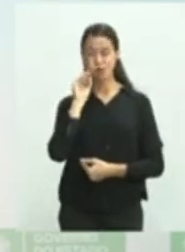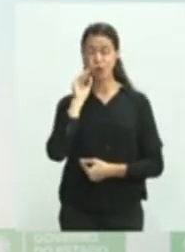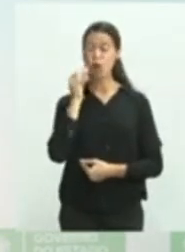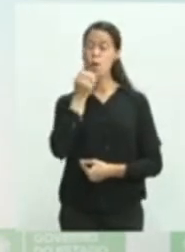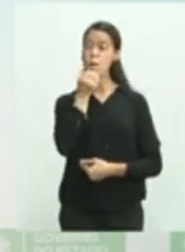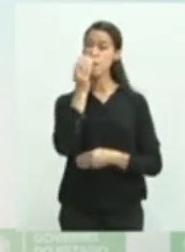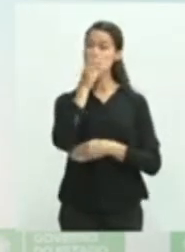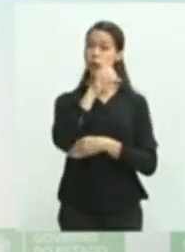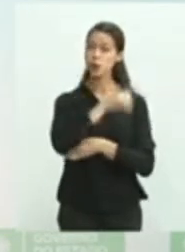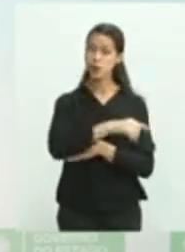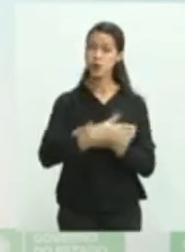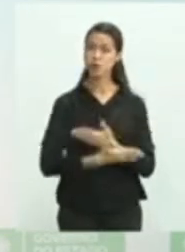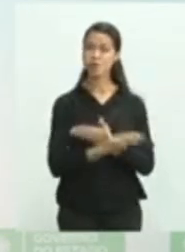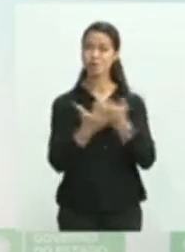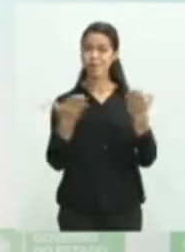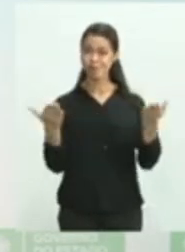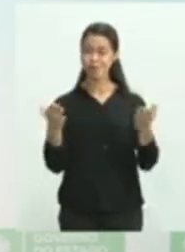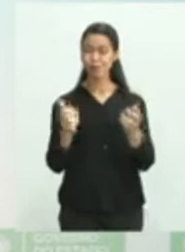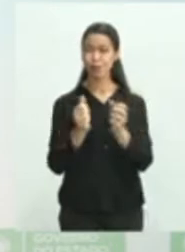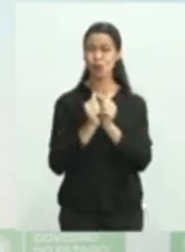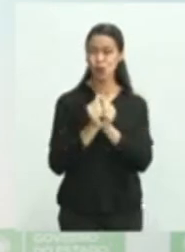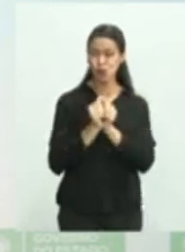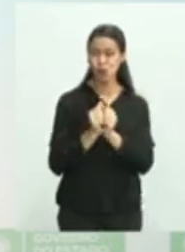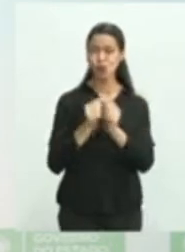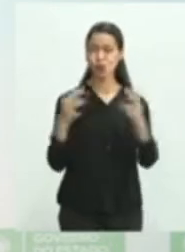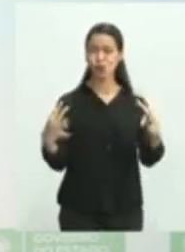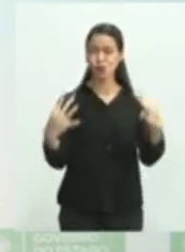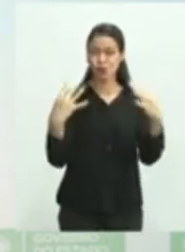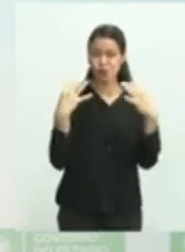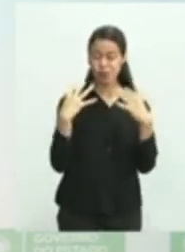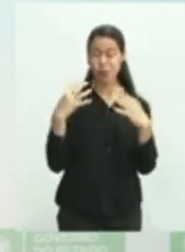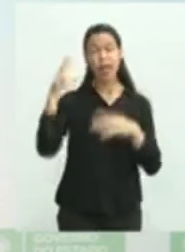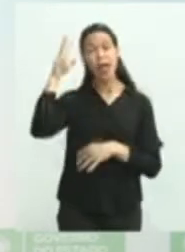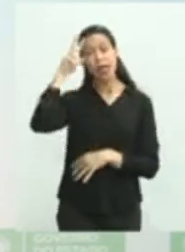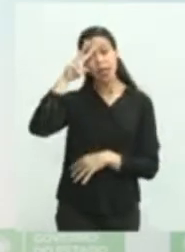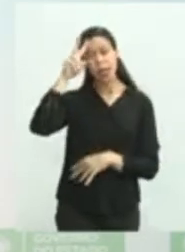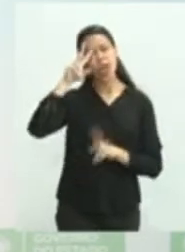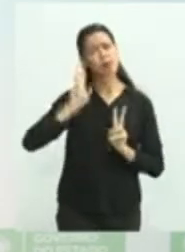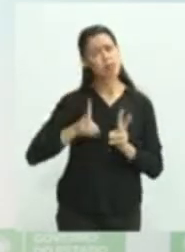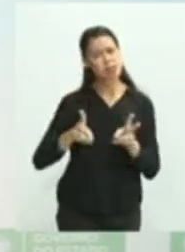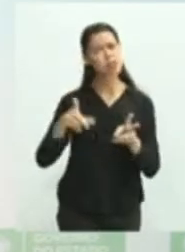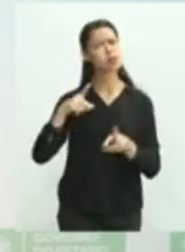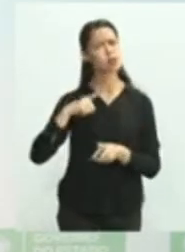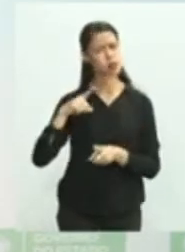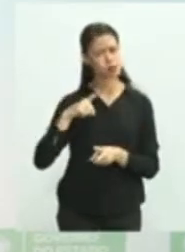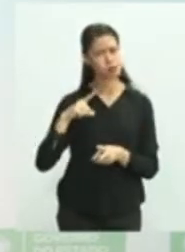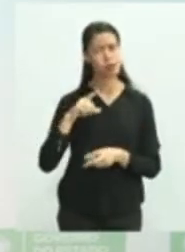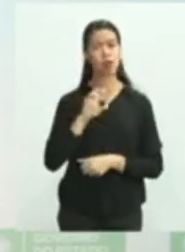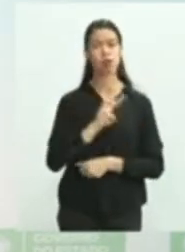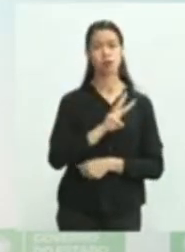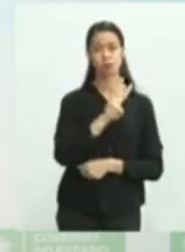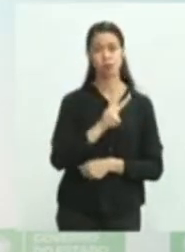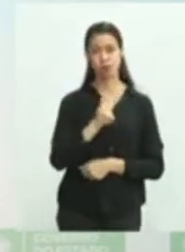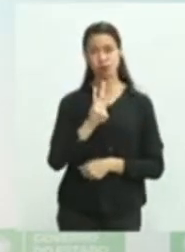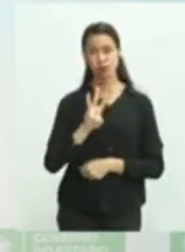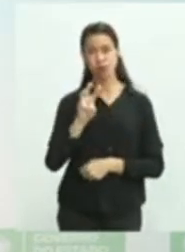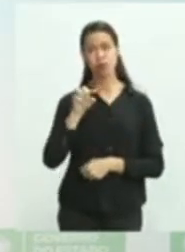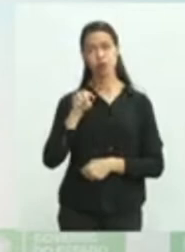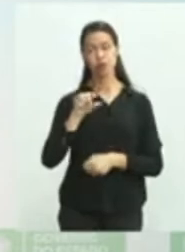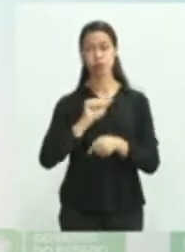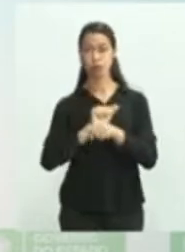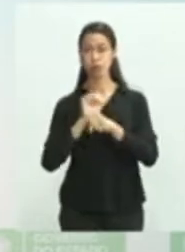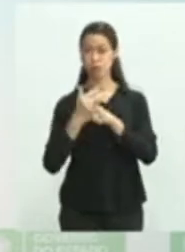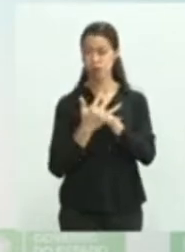assiste. E lembrando que o nosso boletim está disponível no coronavírus.ms.gov